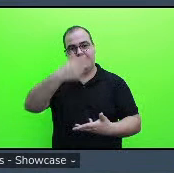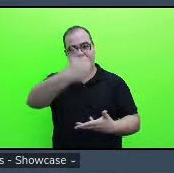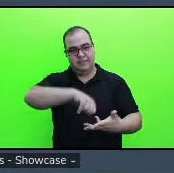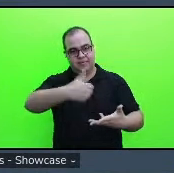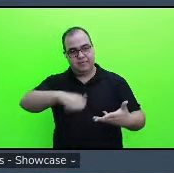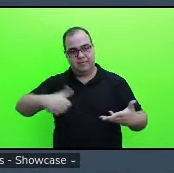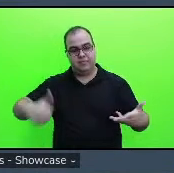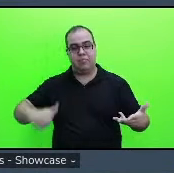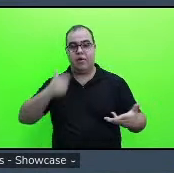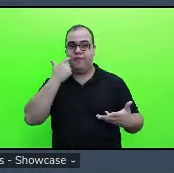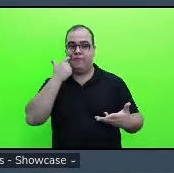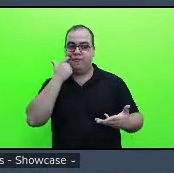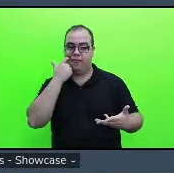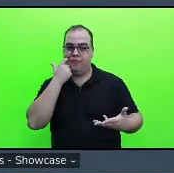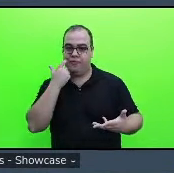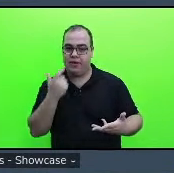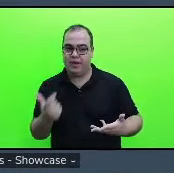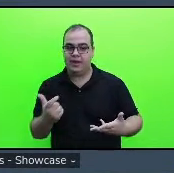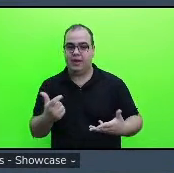as questões